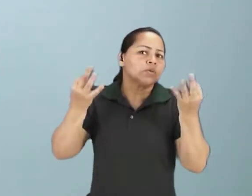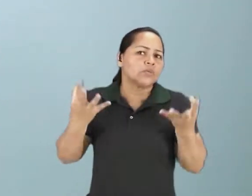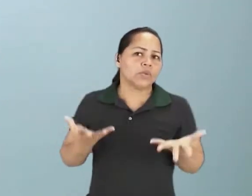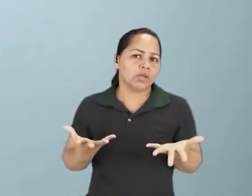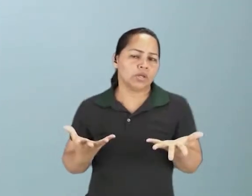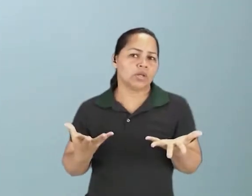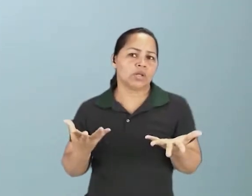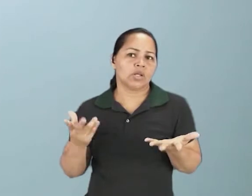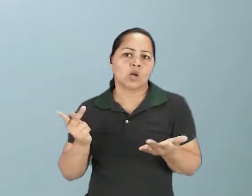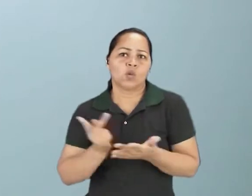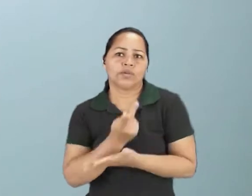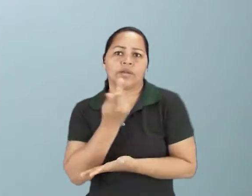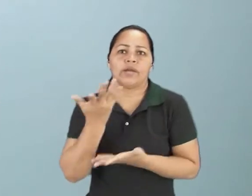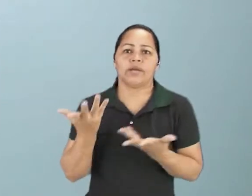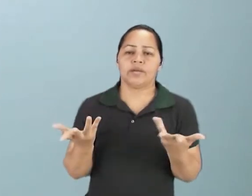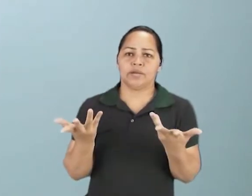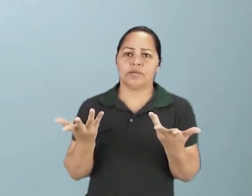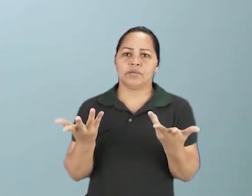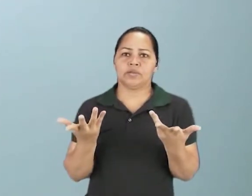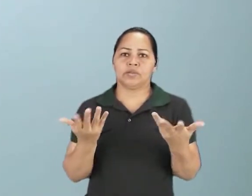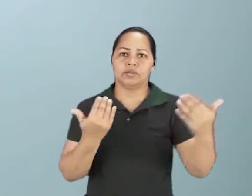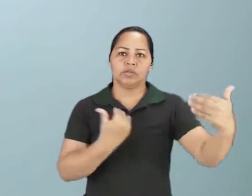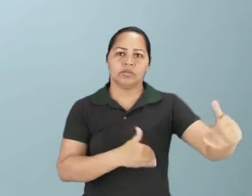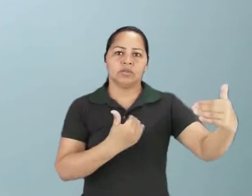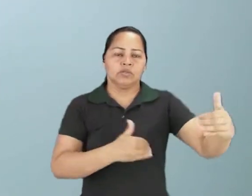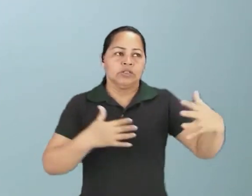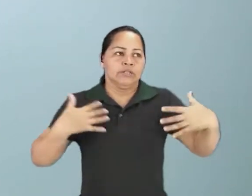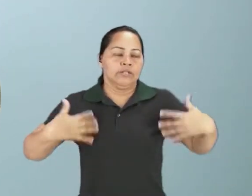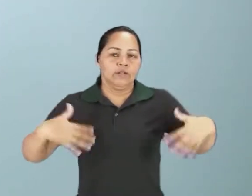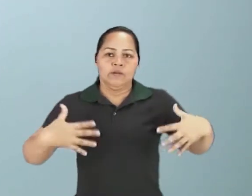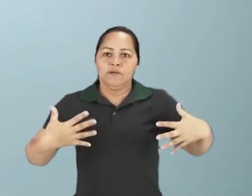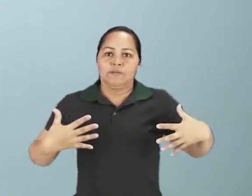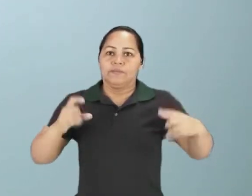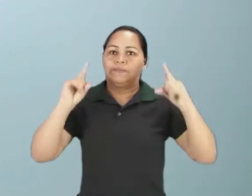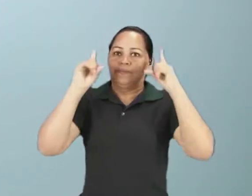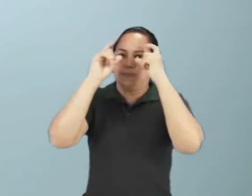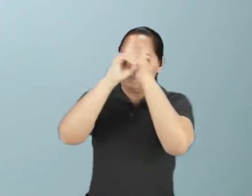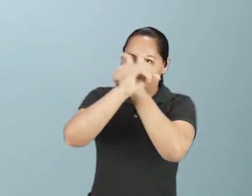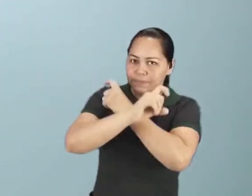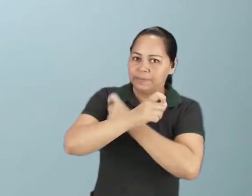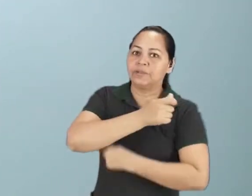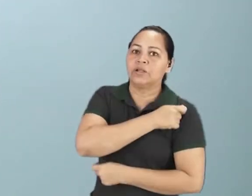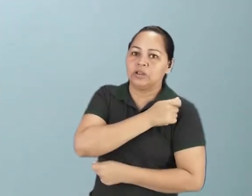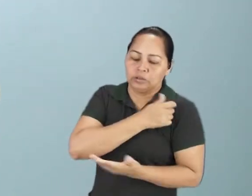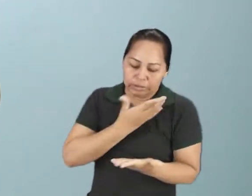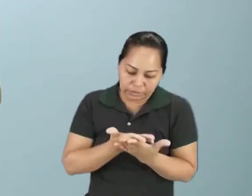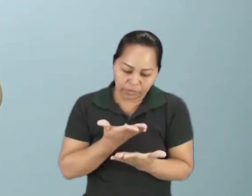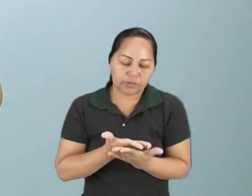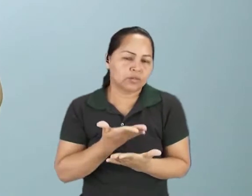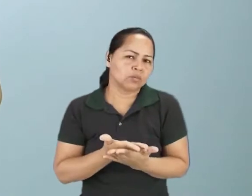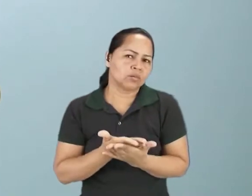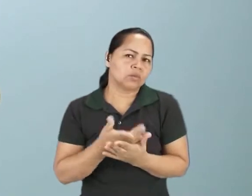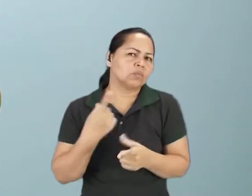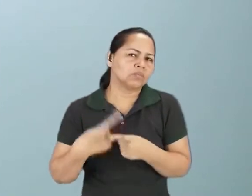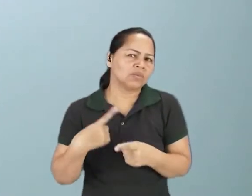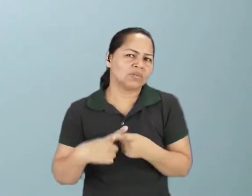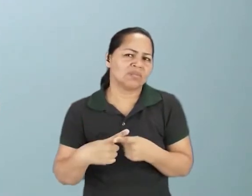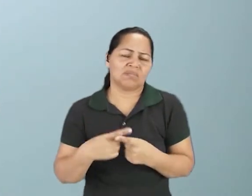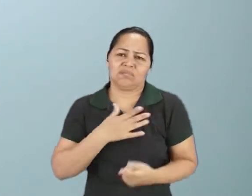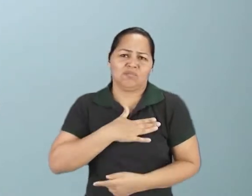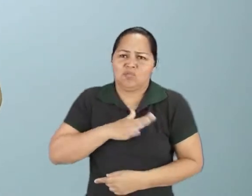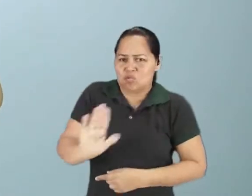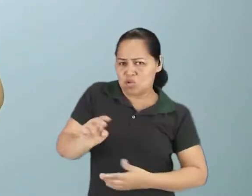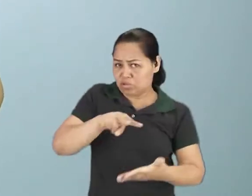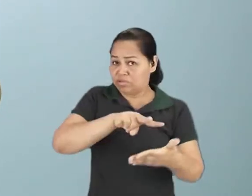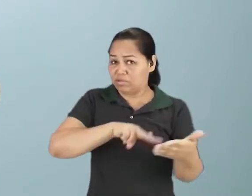acontece nas provas, causa um certo temor aos alunos, aos estudantes. Por quê? Nem todo mundo gosta